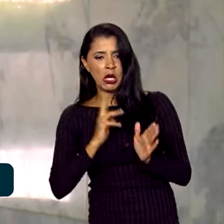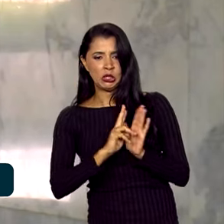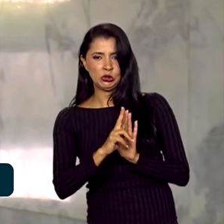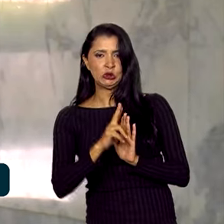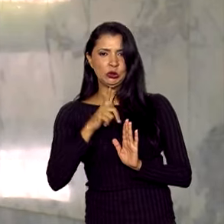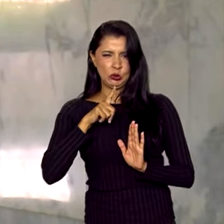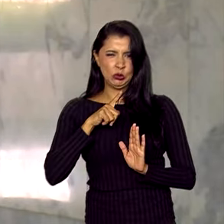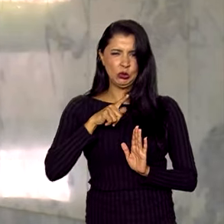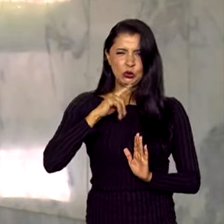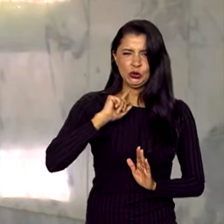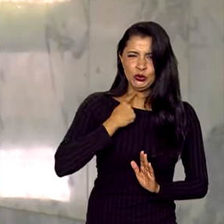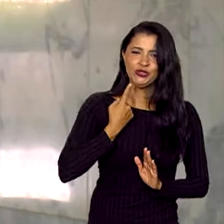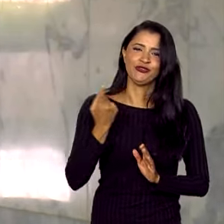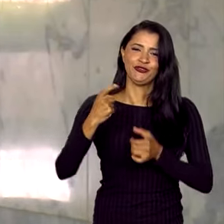retomar o crédito na praça.